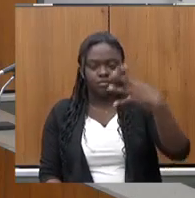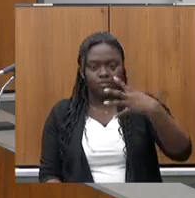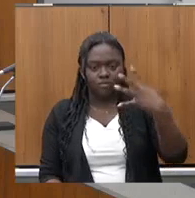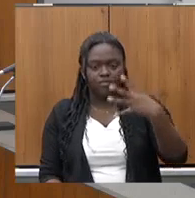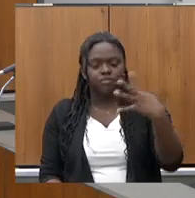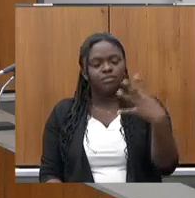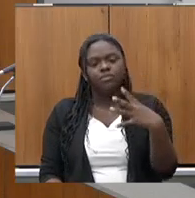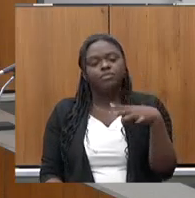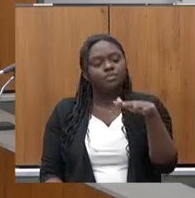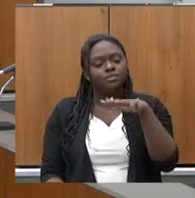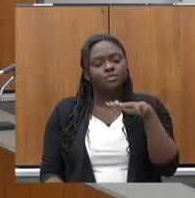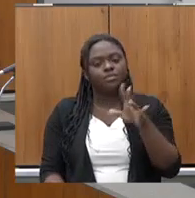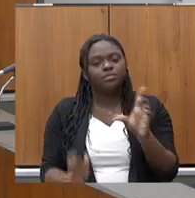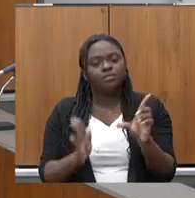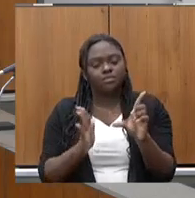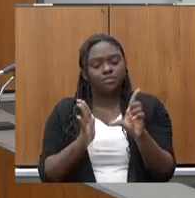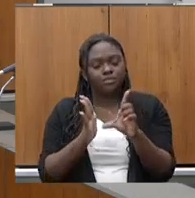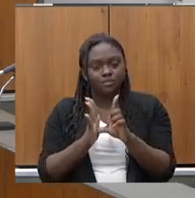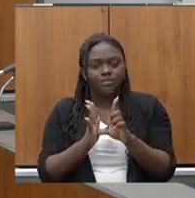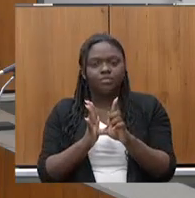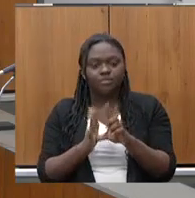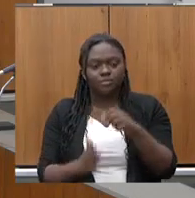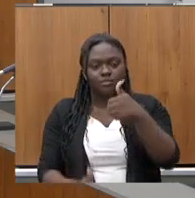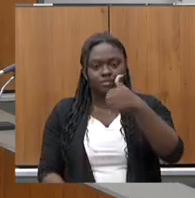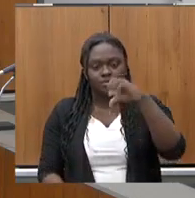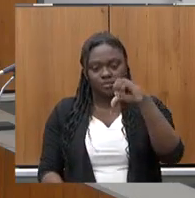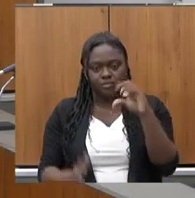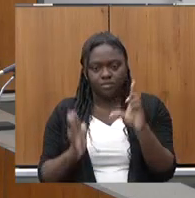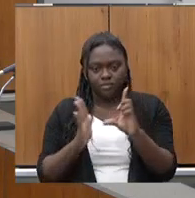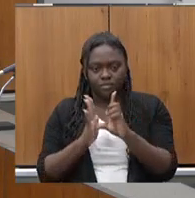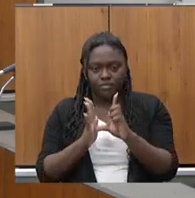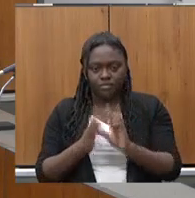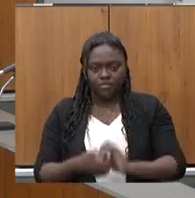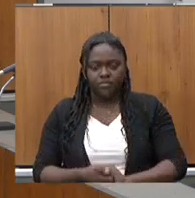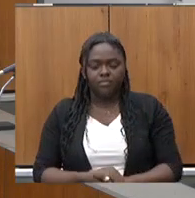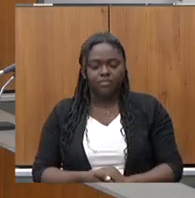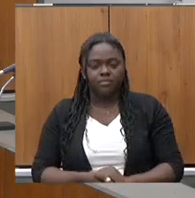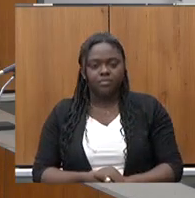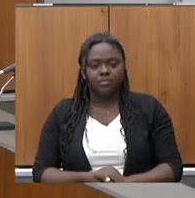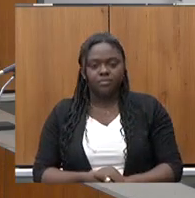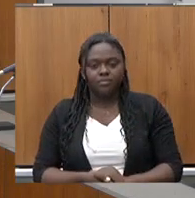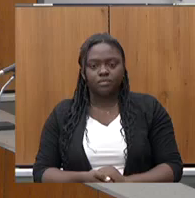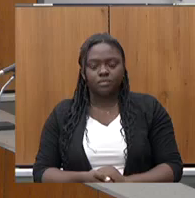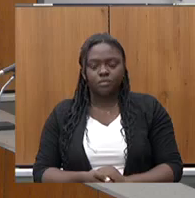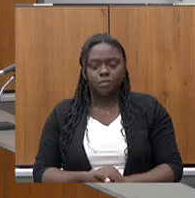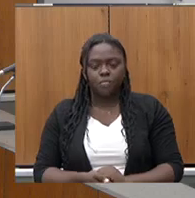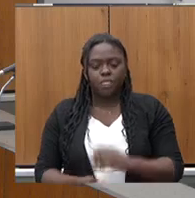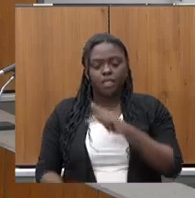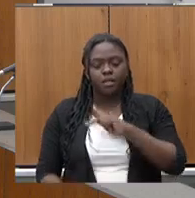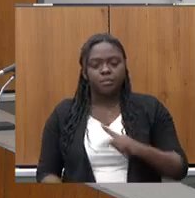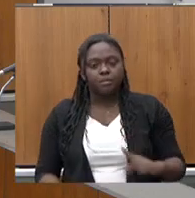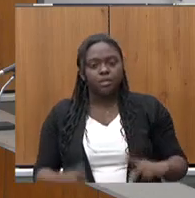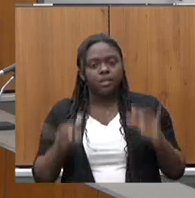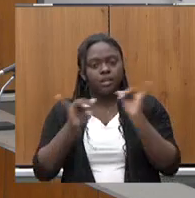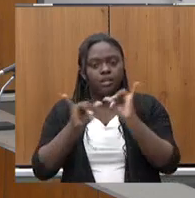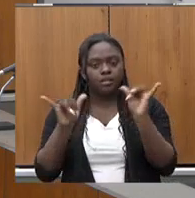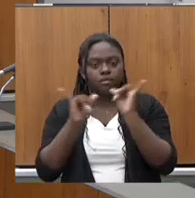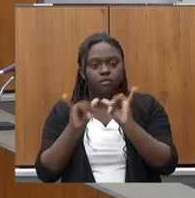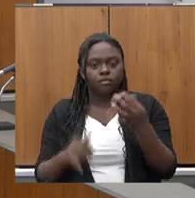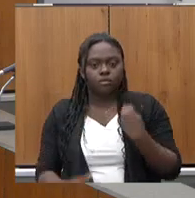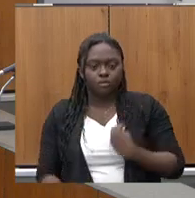19ª Legislatura. A presidência informa que participam